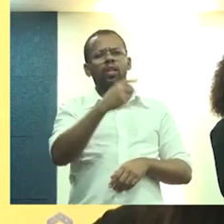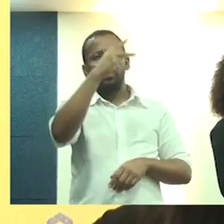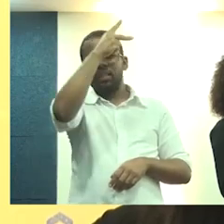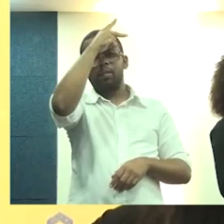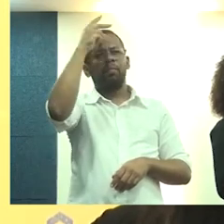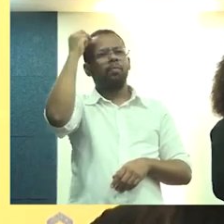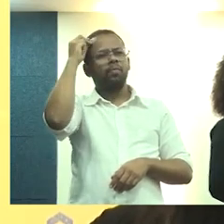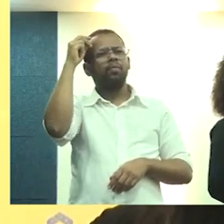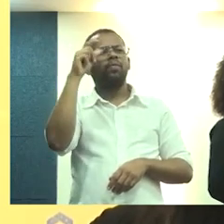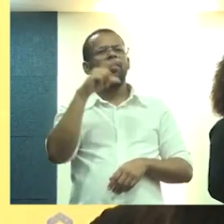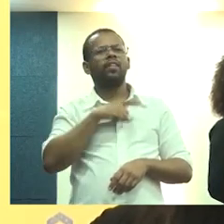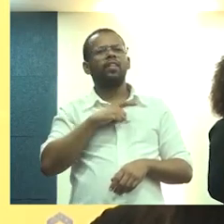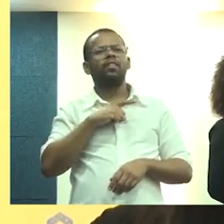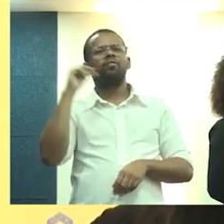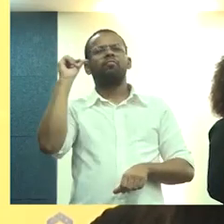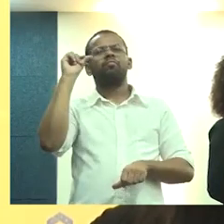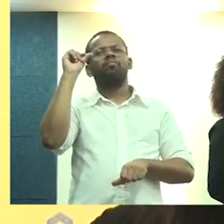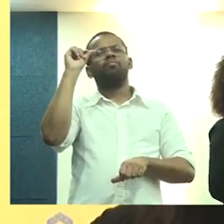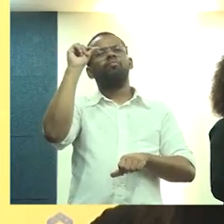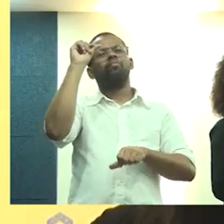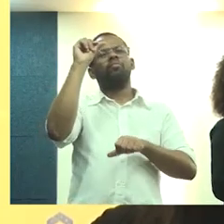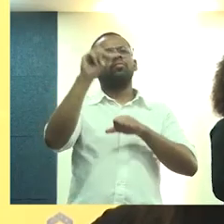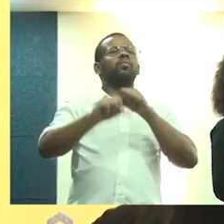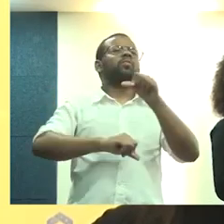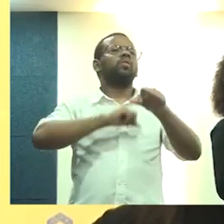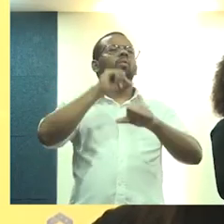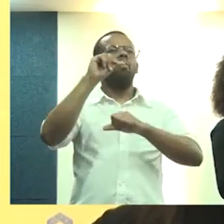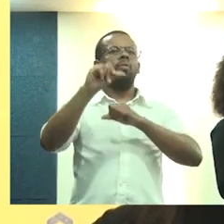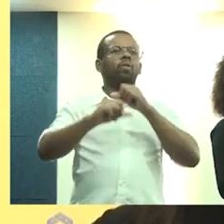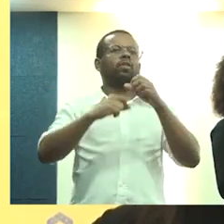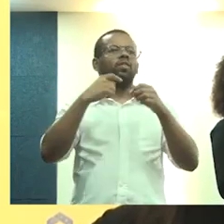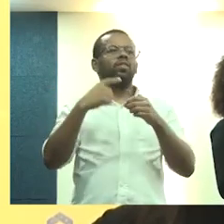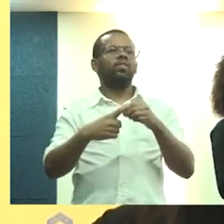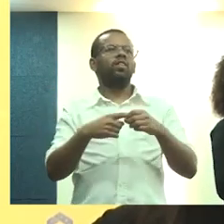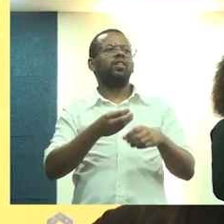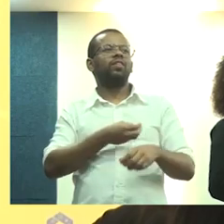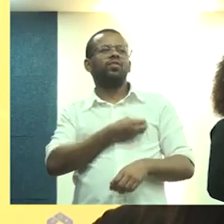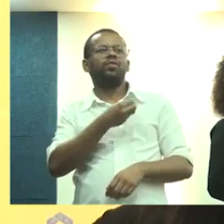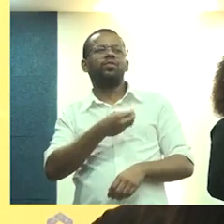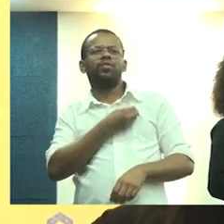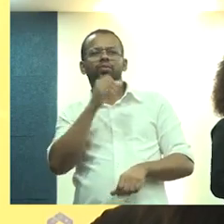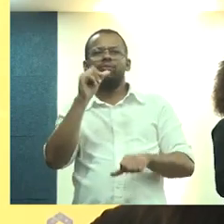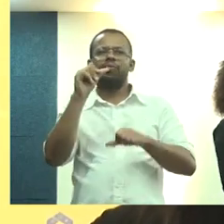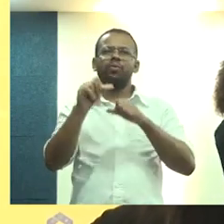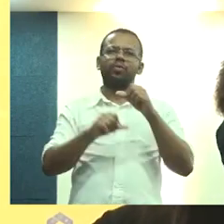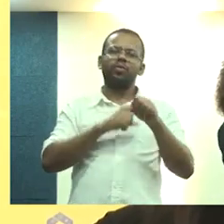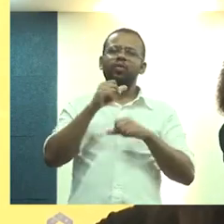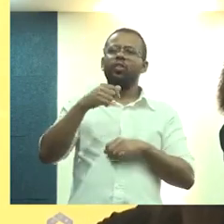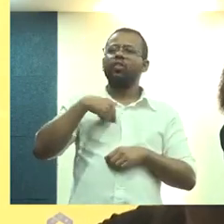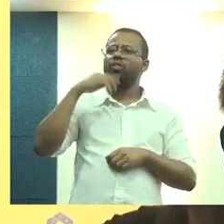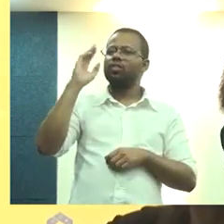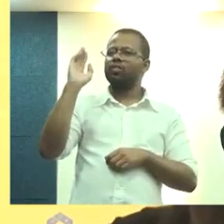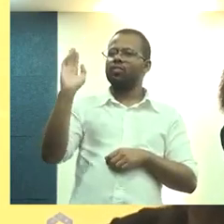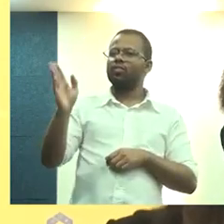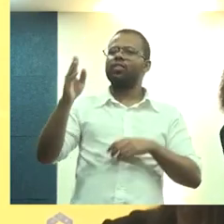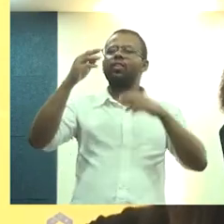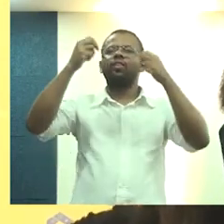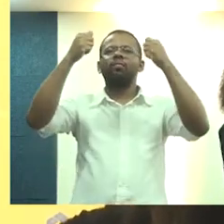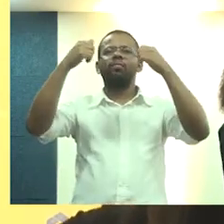em mudar a cidade, mudar a vida das pessoas, como foi dito aqui